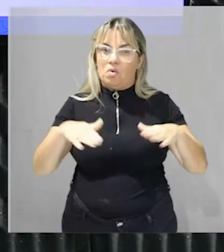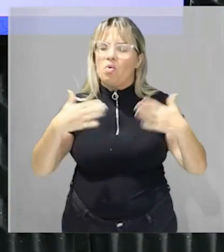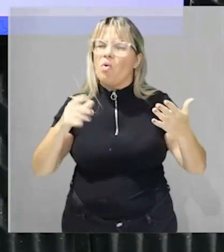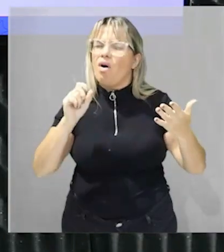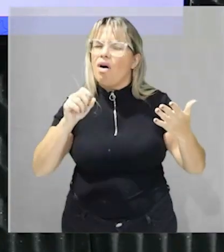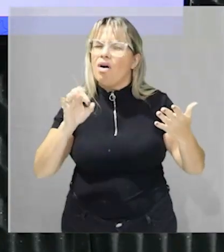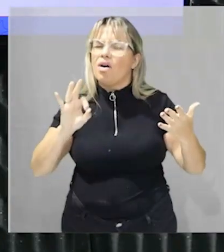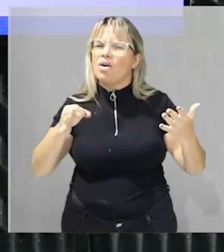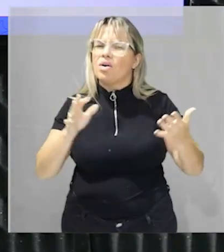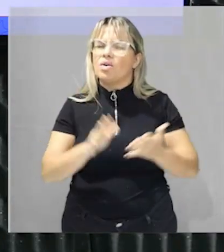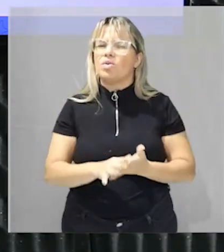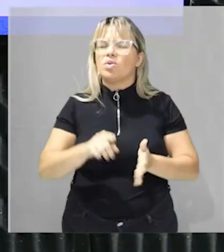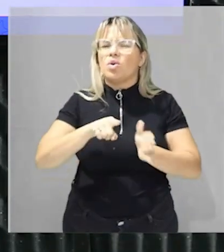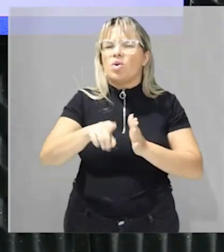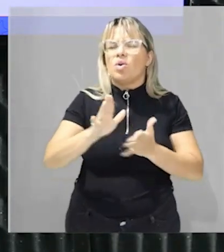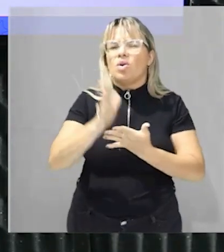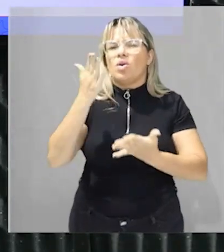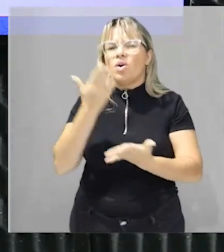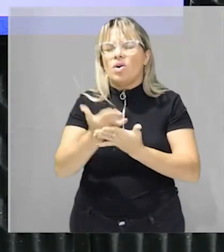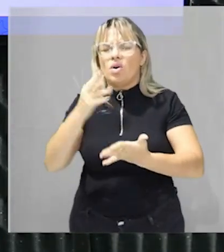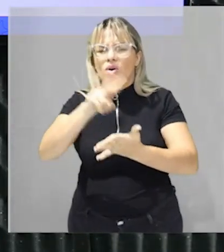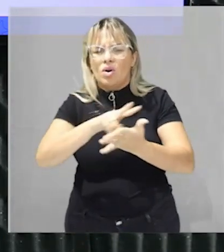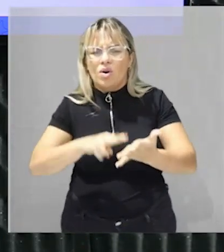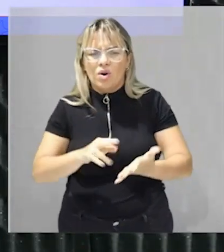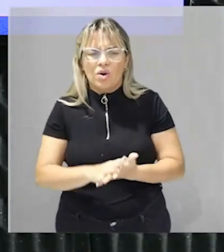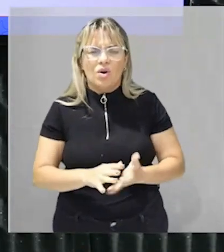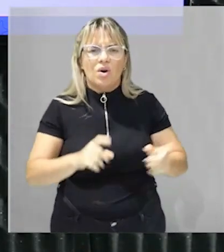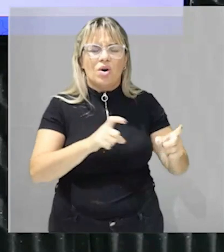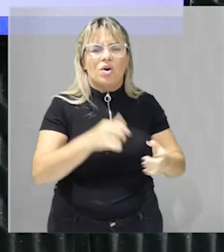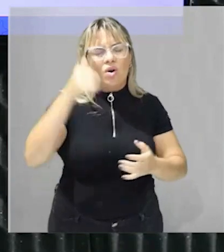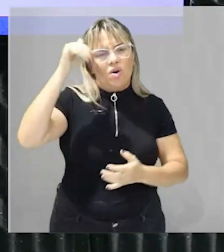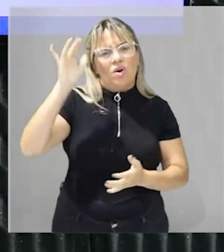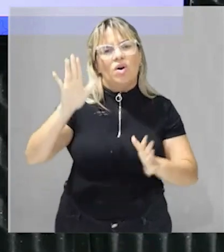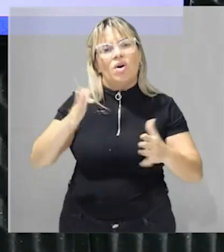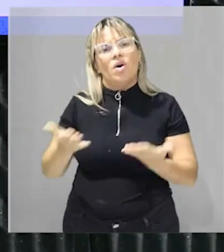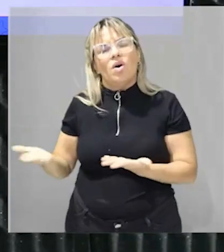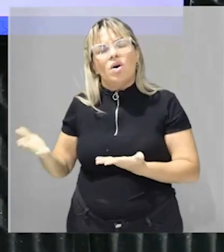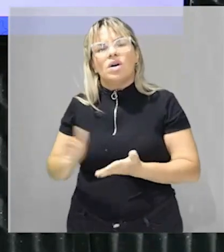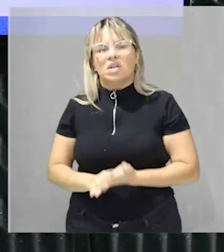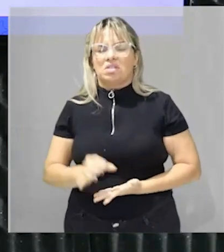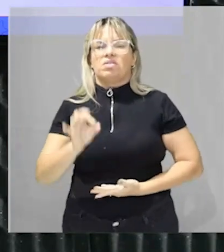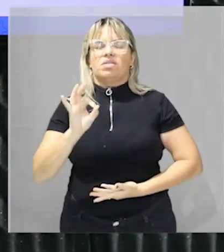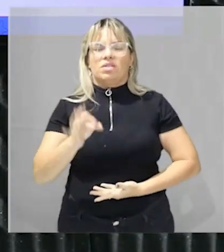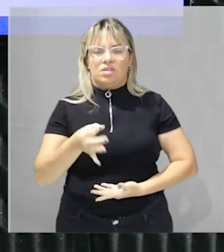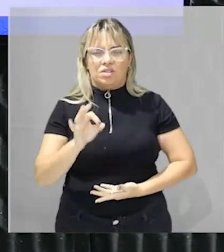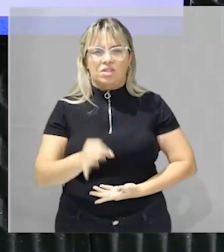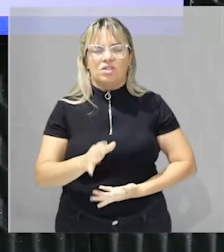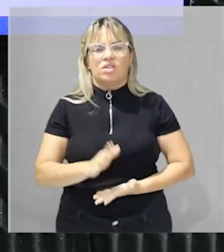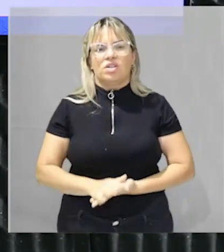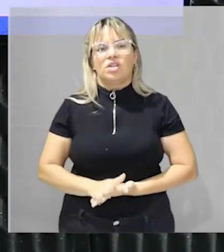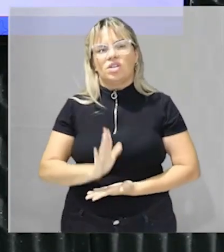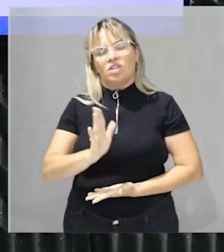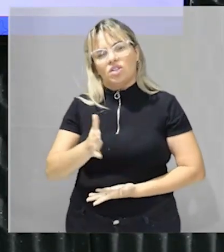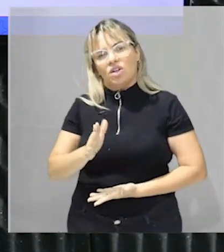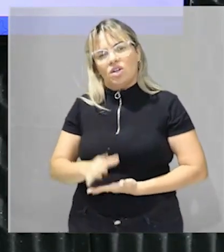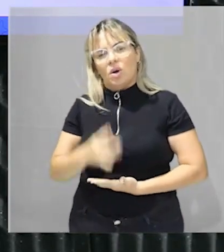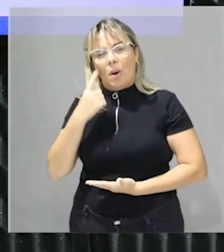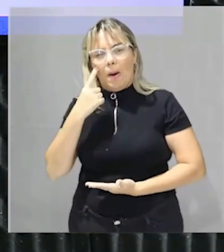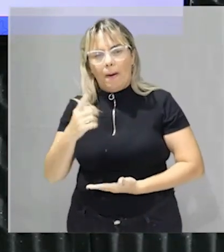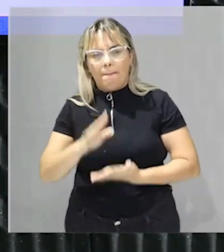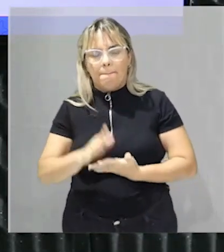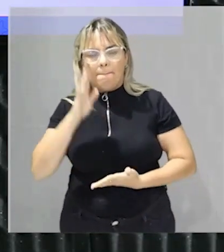estudante que já leu alguma coisa sobre o setor agropecuário brasileiro com certeza você já viu que hoje o principal